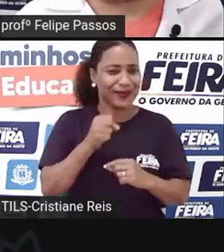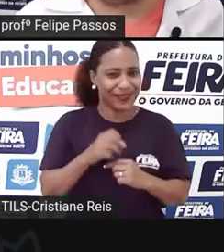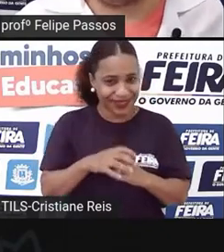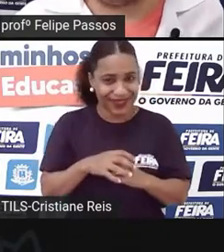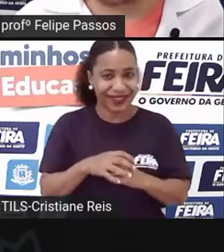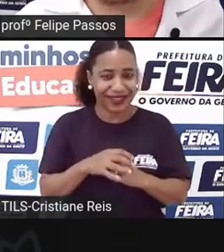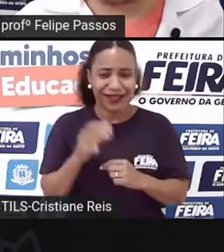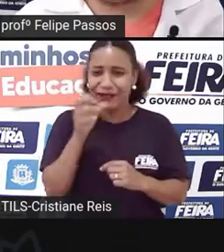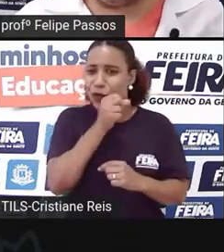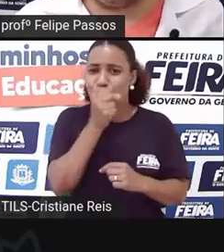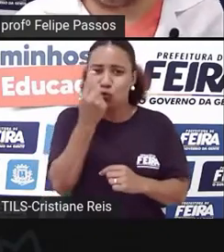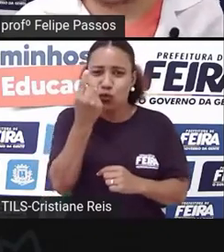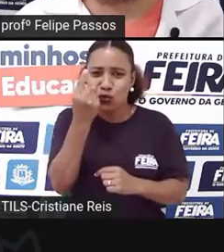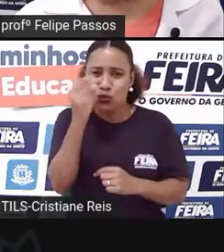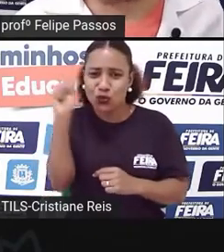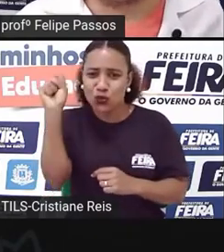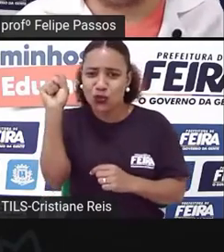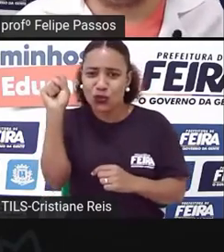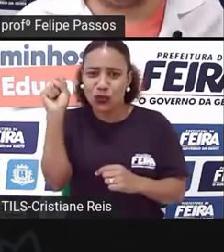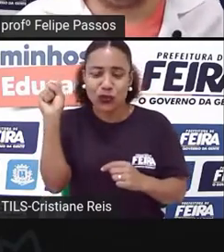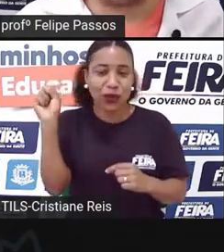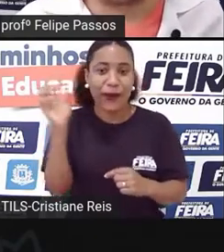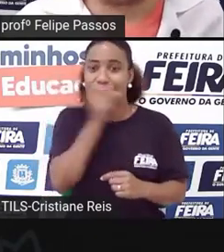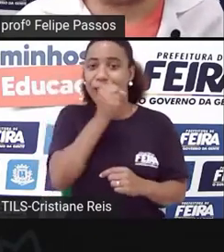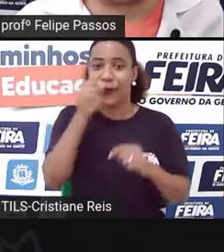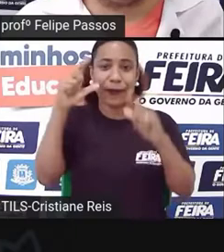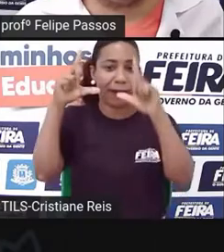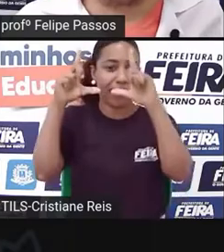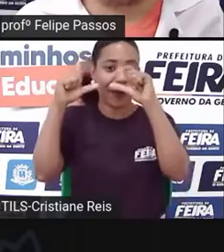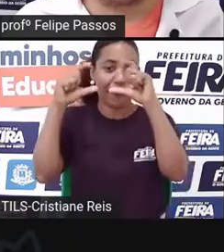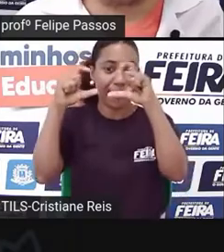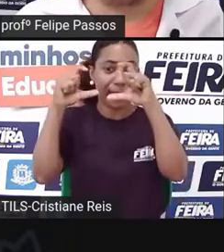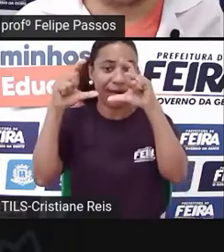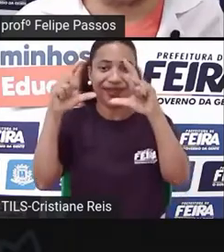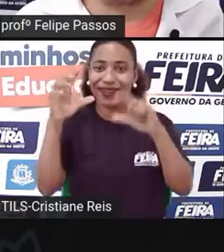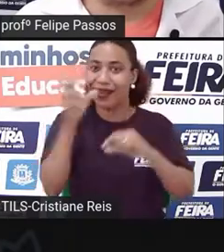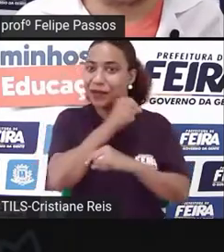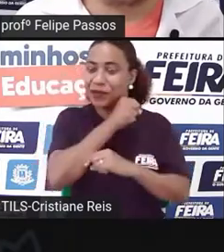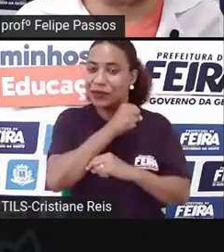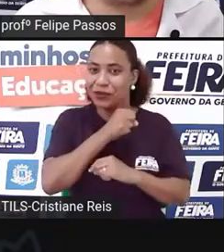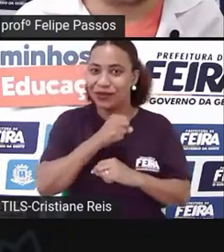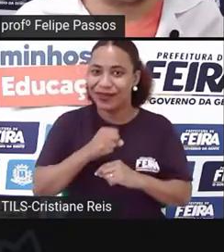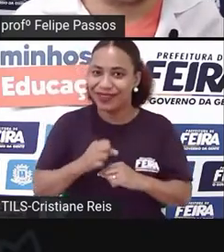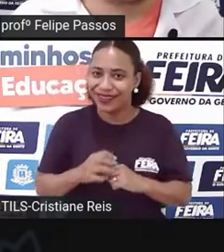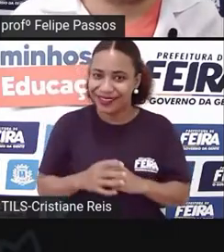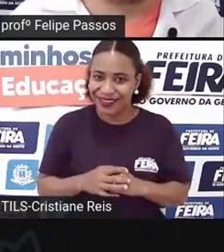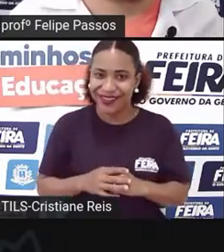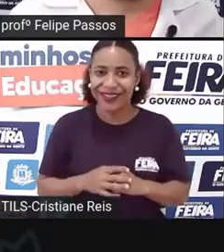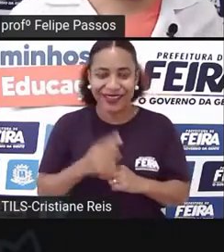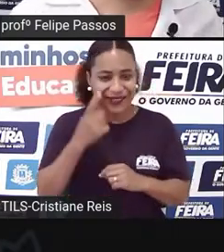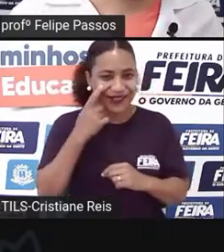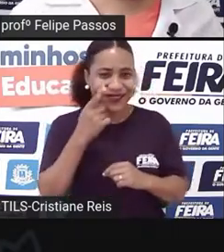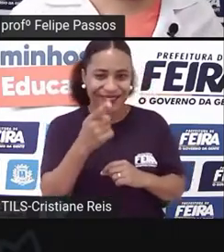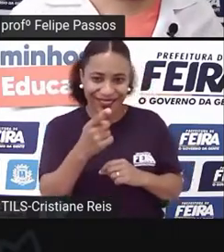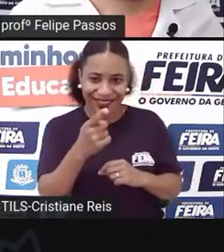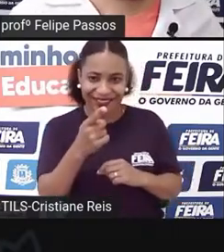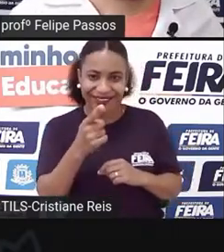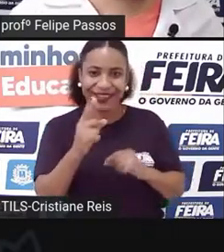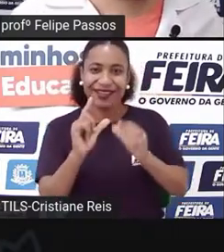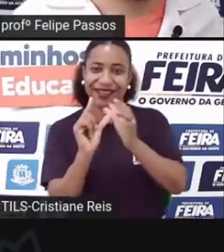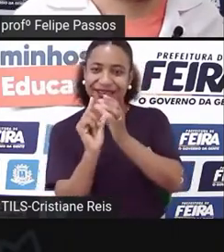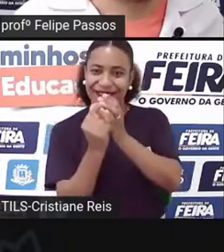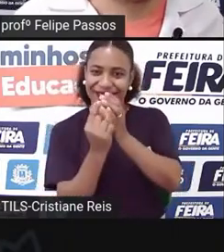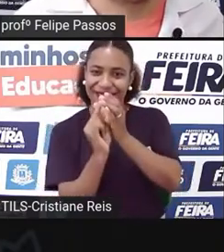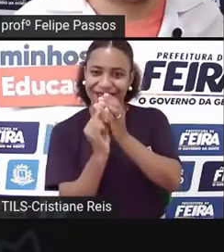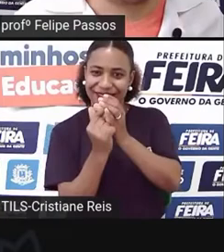um milésimo de segundo. É mais rápido do que piscar o nosso olho, né? Então, quero mostrar para vocês aqui um filme. Um filme de antigamente.